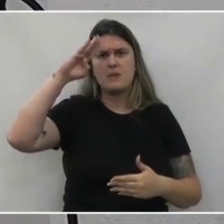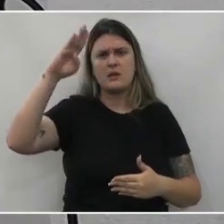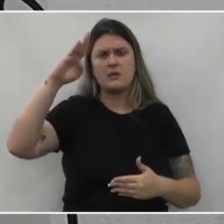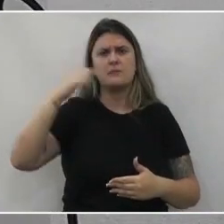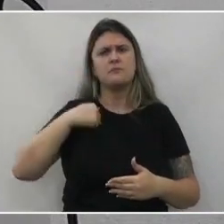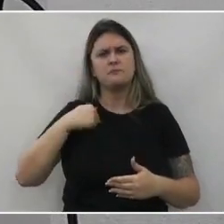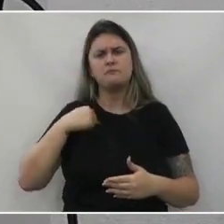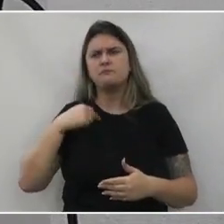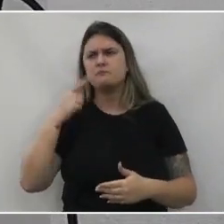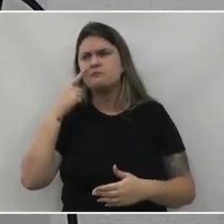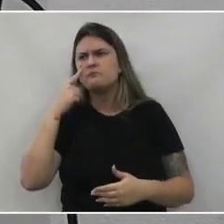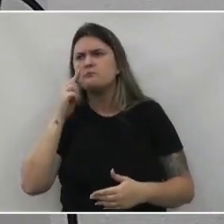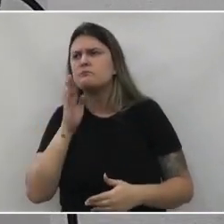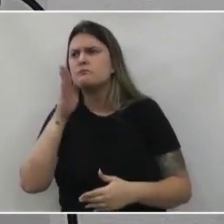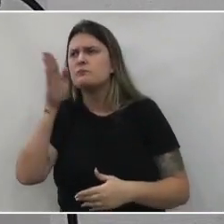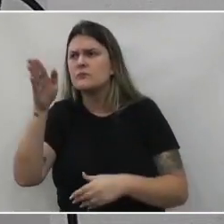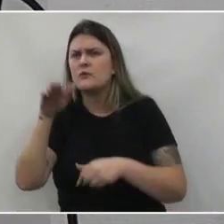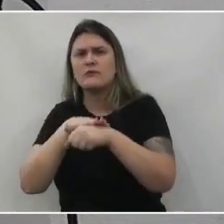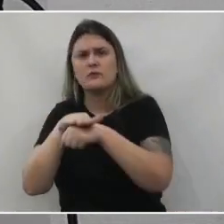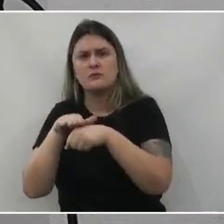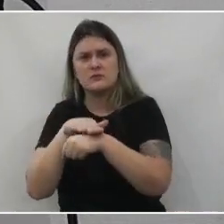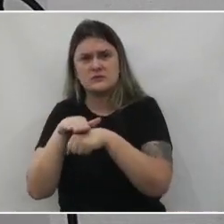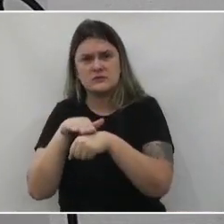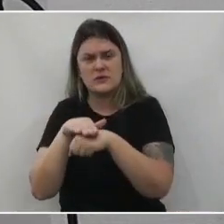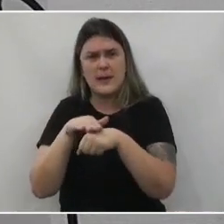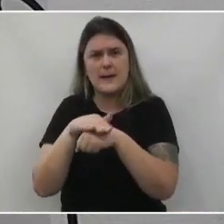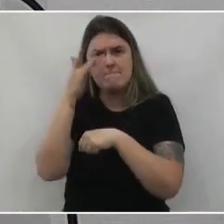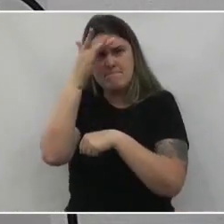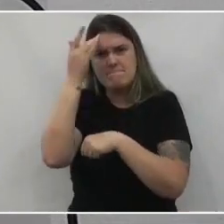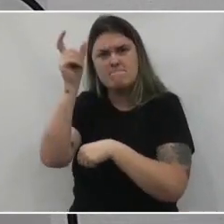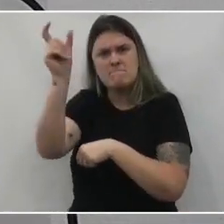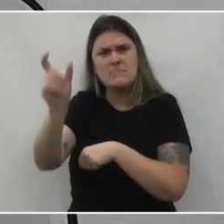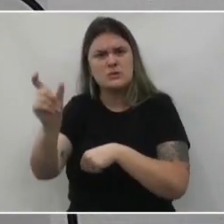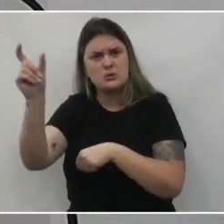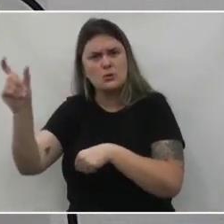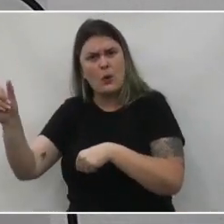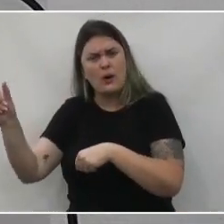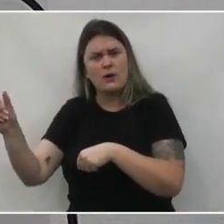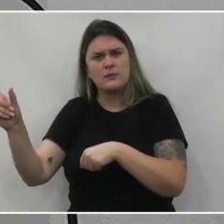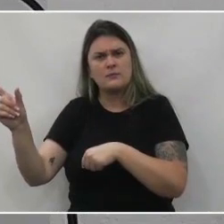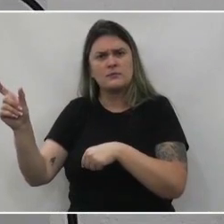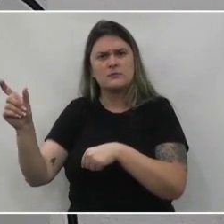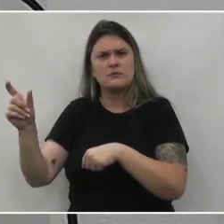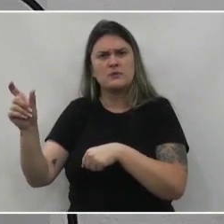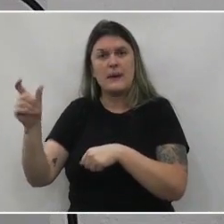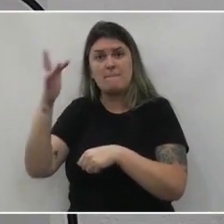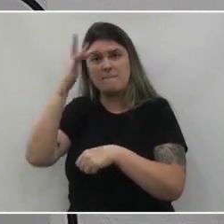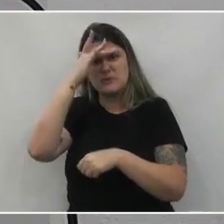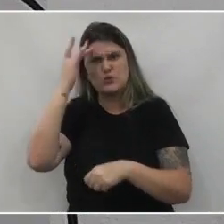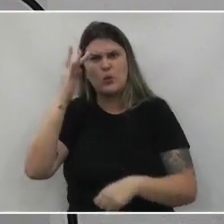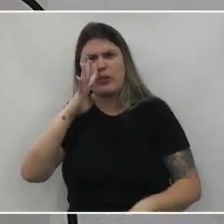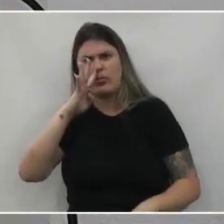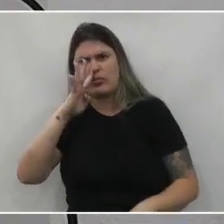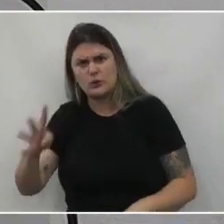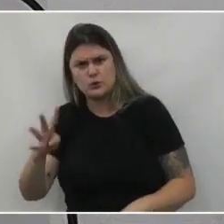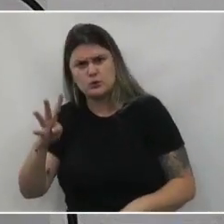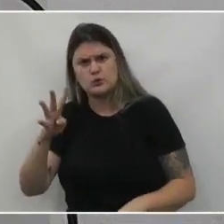Estive junto ao estabelecimento conversando com pessoas ligadas ao estabelecimento, com denunciantes do caso.